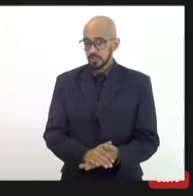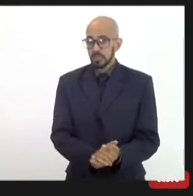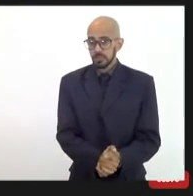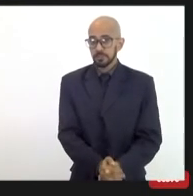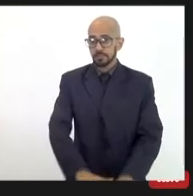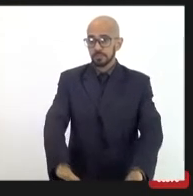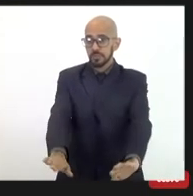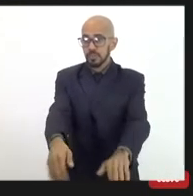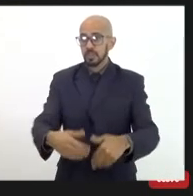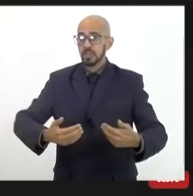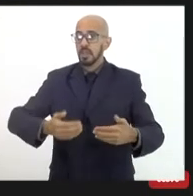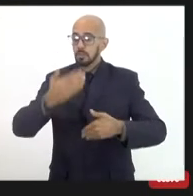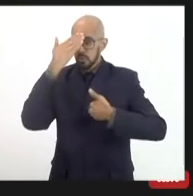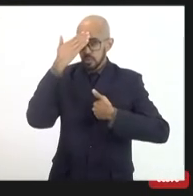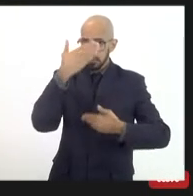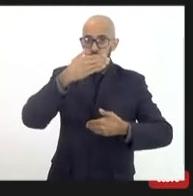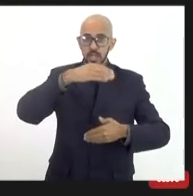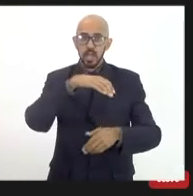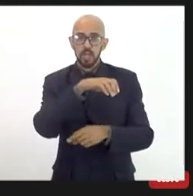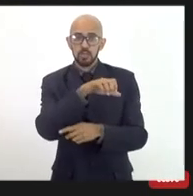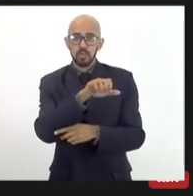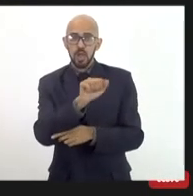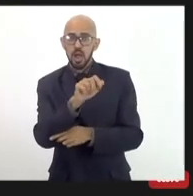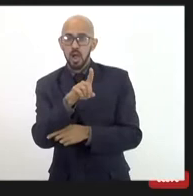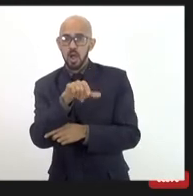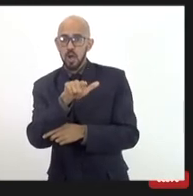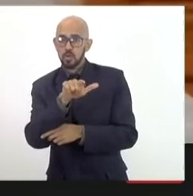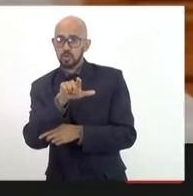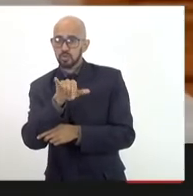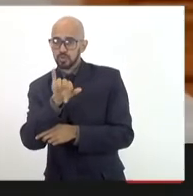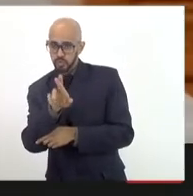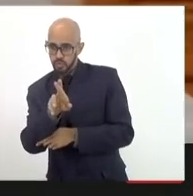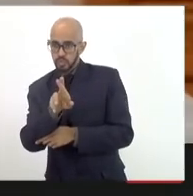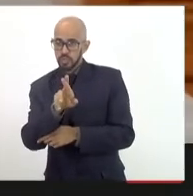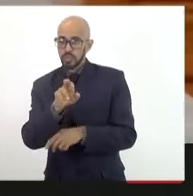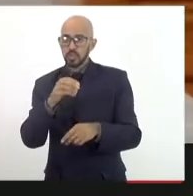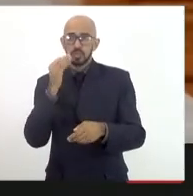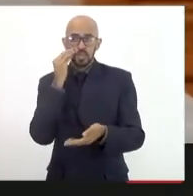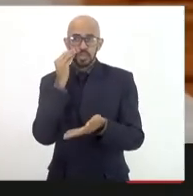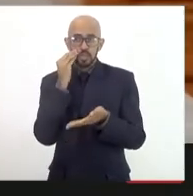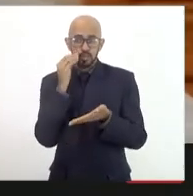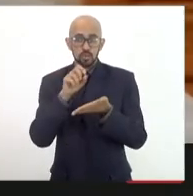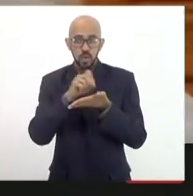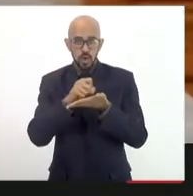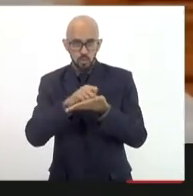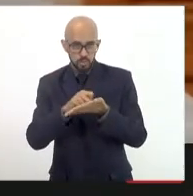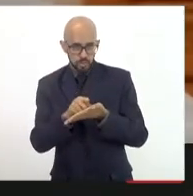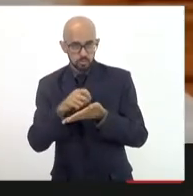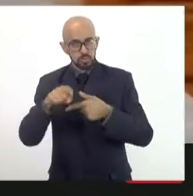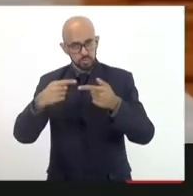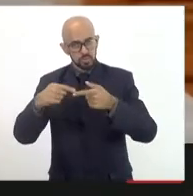Obrigado, Aldir, tentando anotar aqui para depois a gente fazer uma discussão sobre alguns pontos colocados.